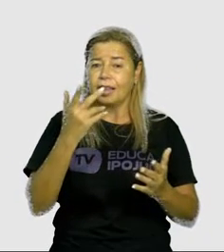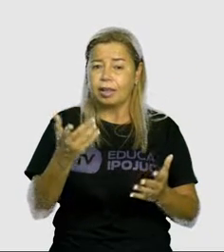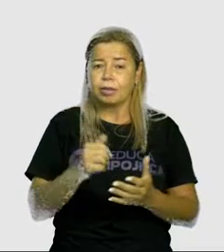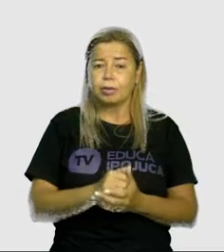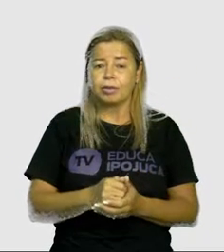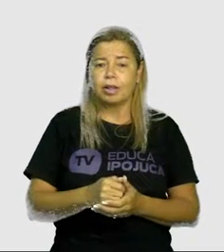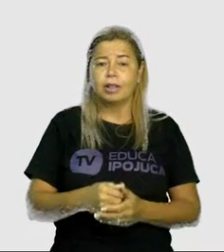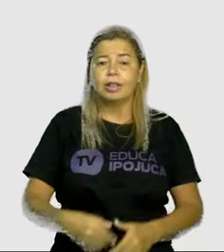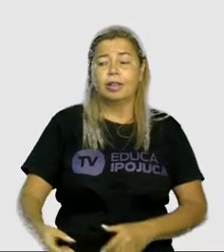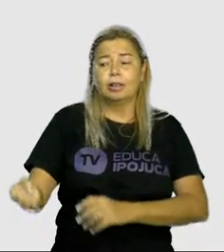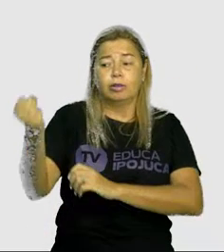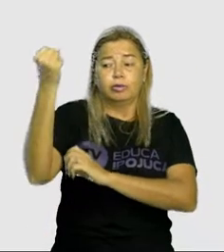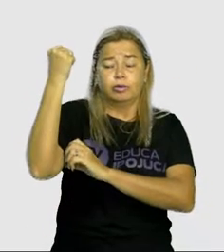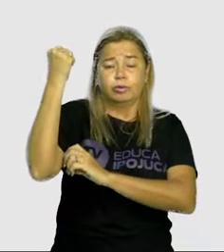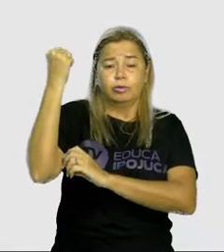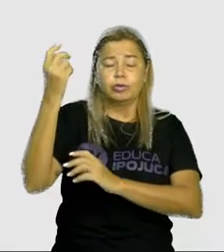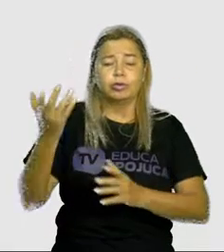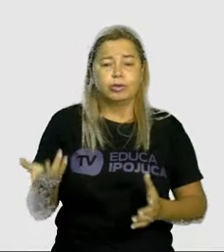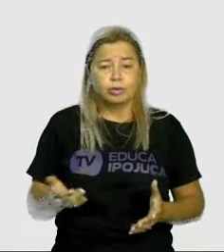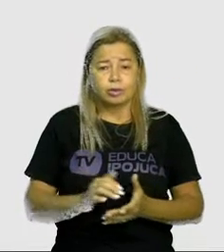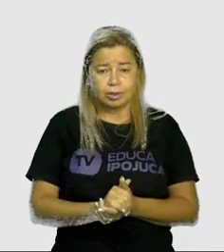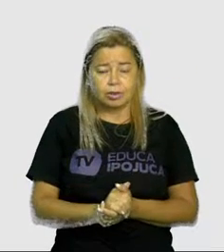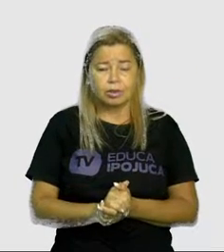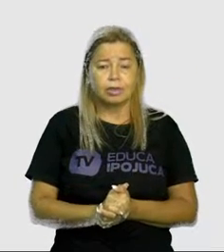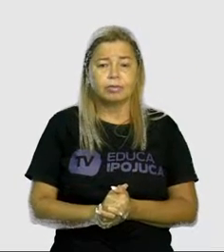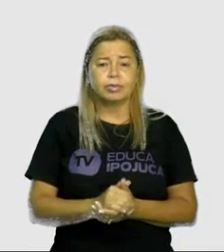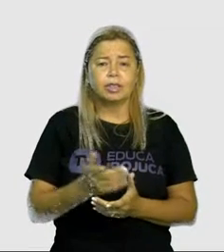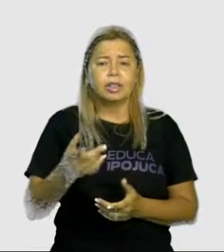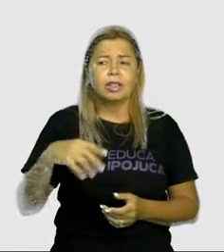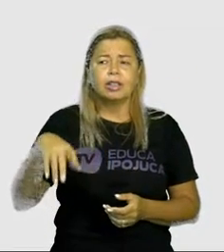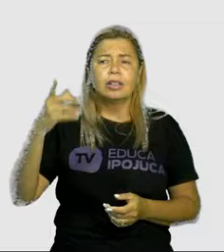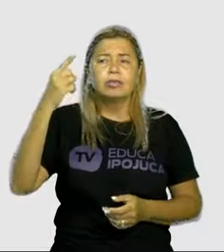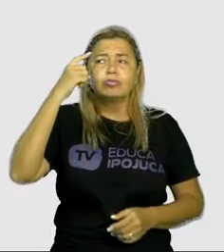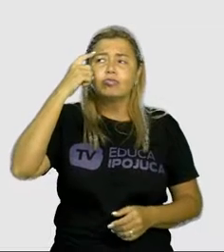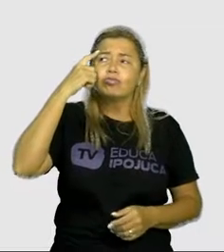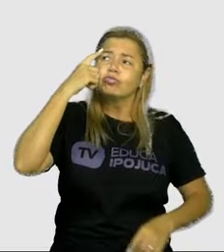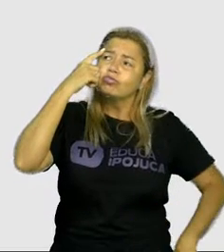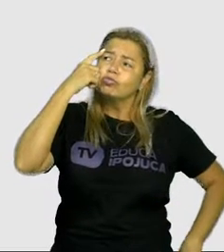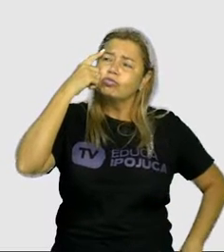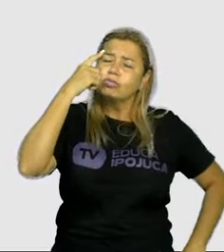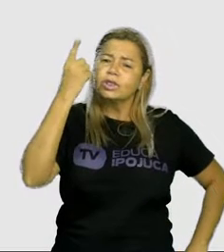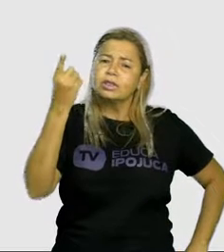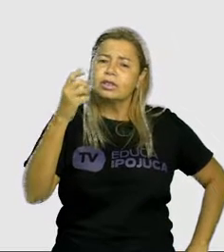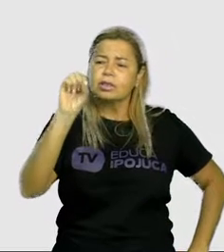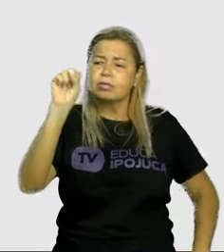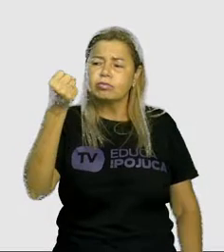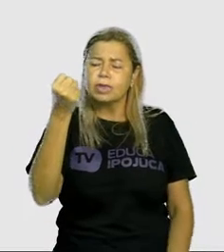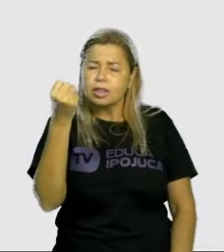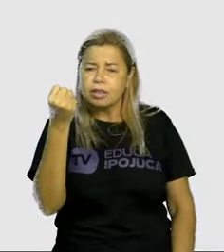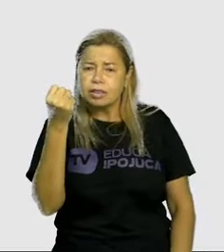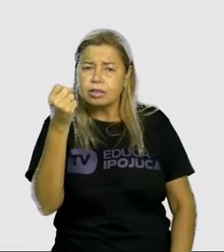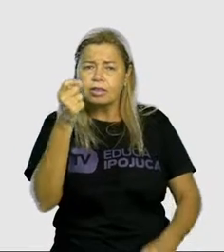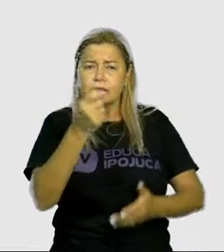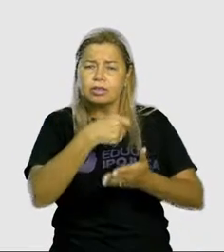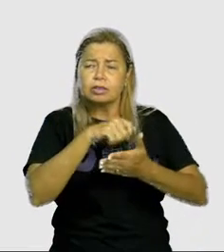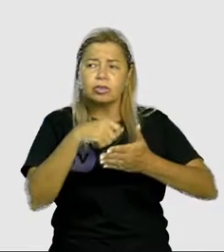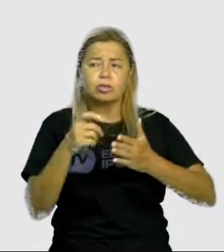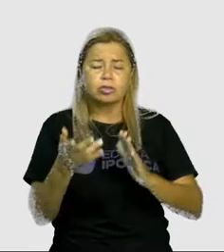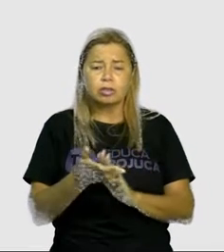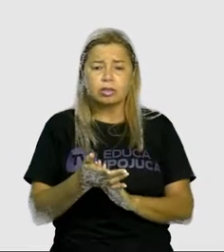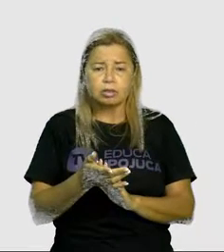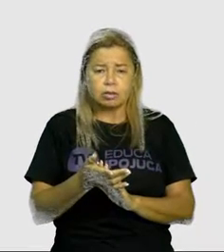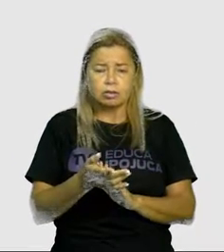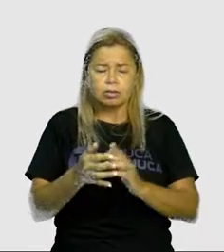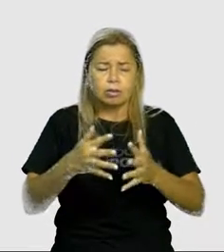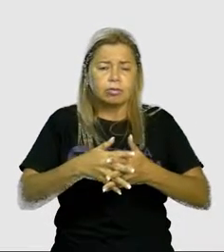e exceto. Quando a gente pensa no som de S, a gente imagina ou até a gente se